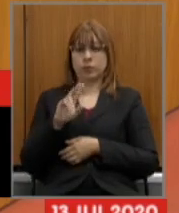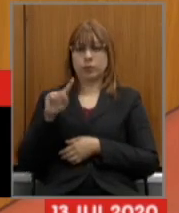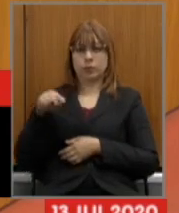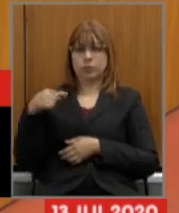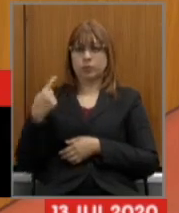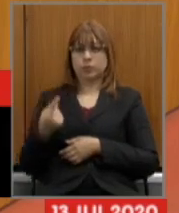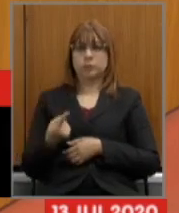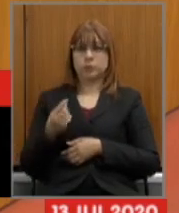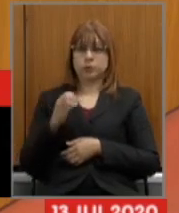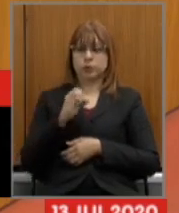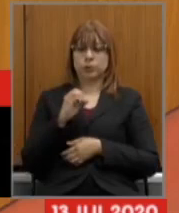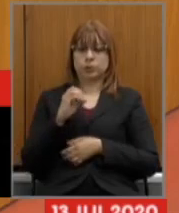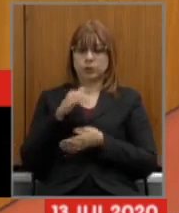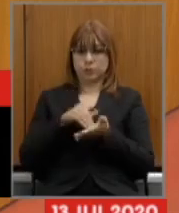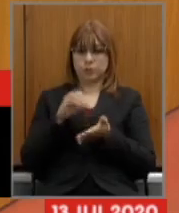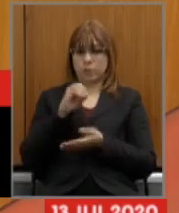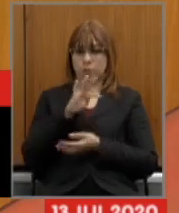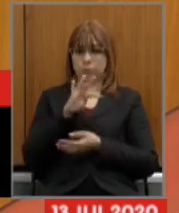o secretário Otto